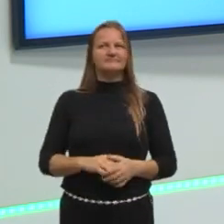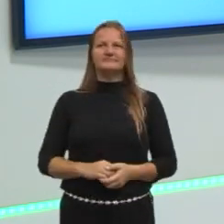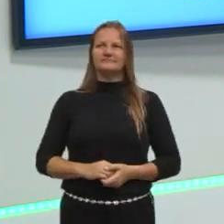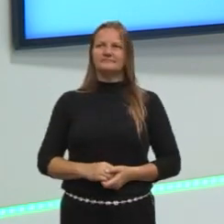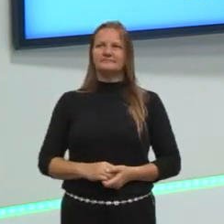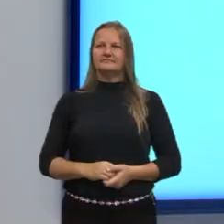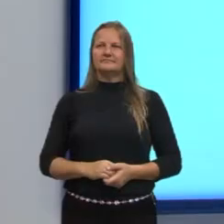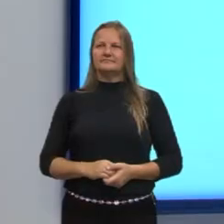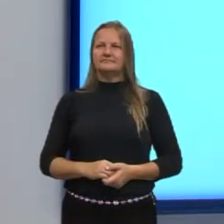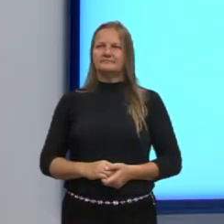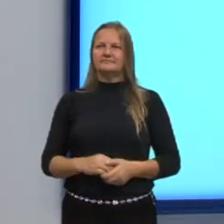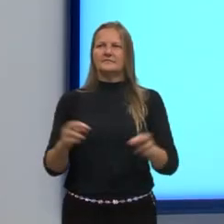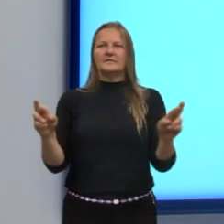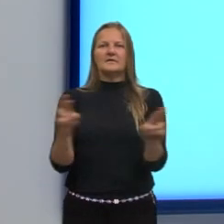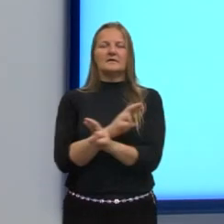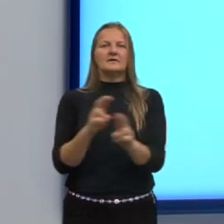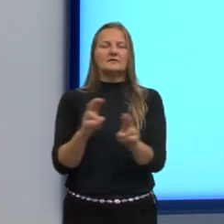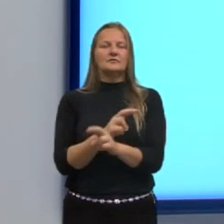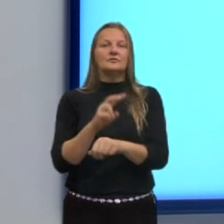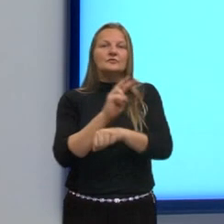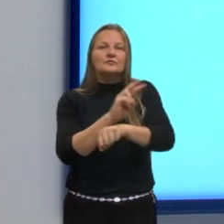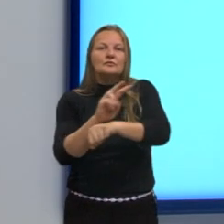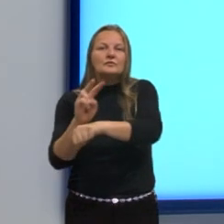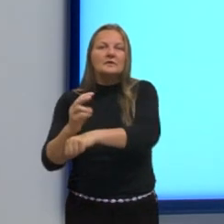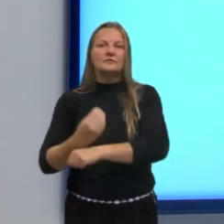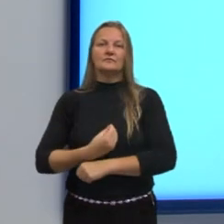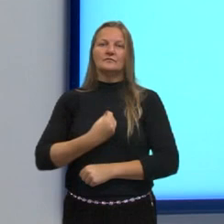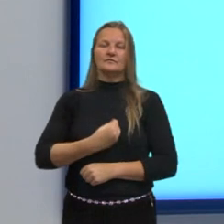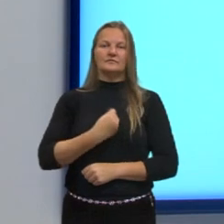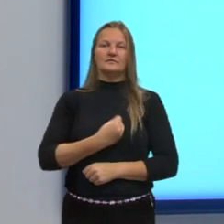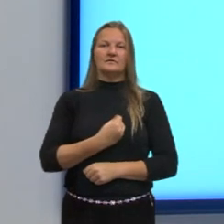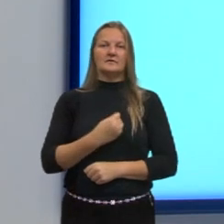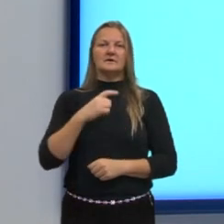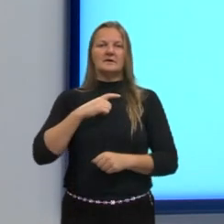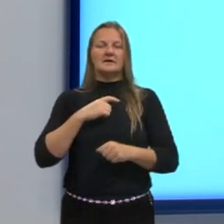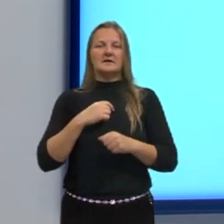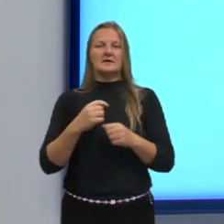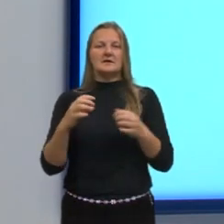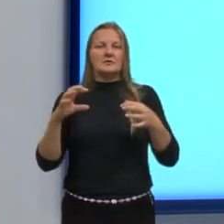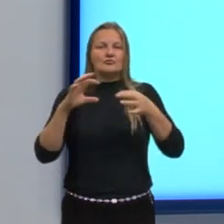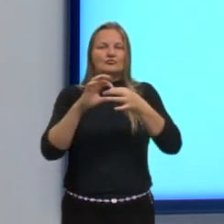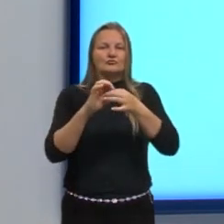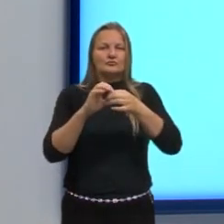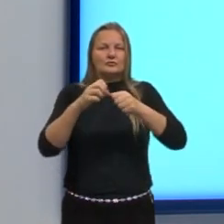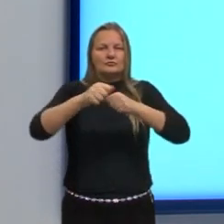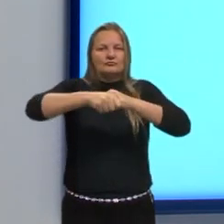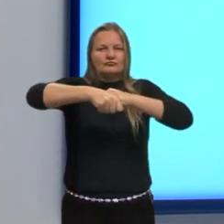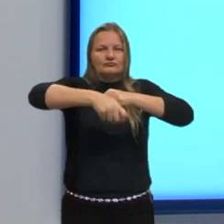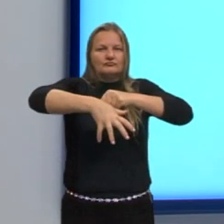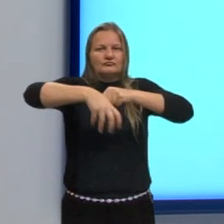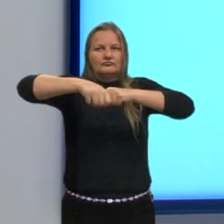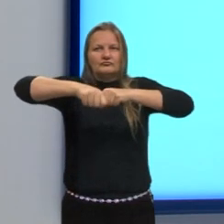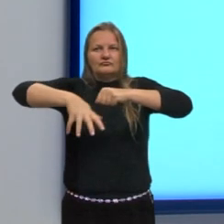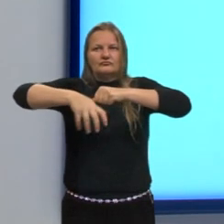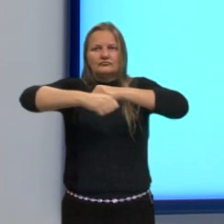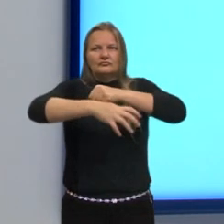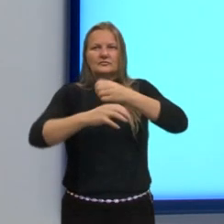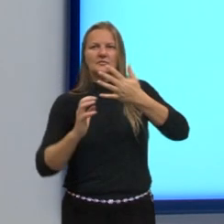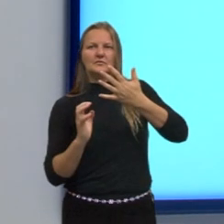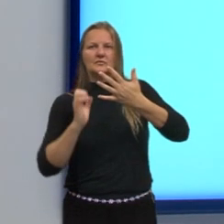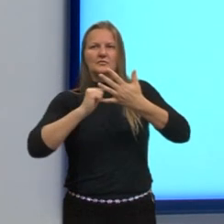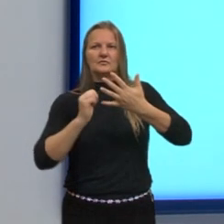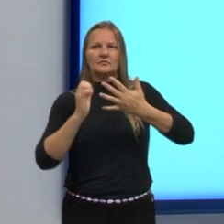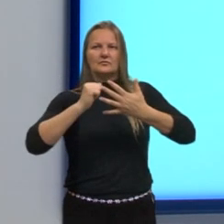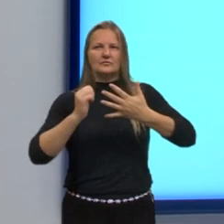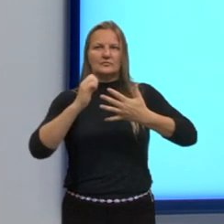Temos as relações ecológicas, temos as teias alimentares, que são um conjunto de cadeias